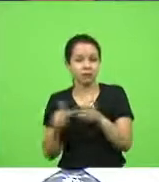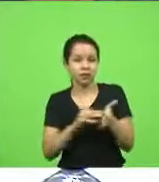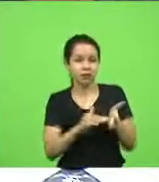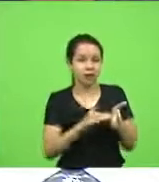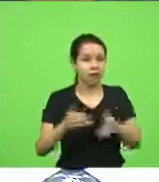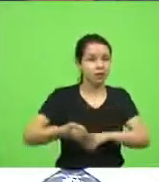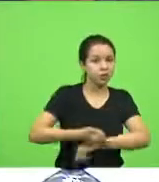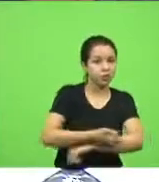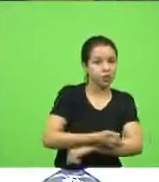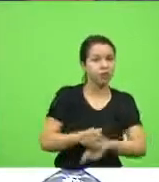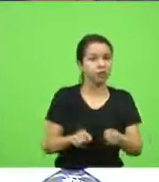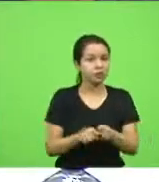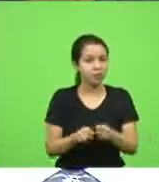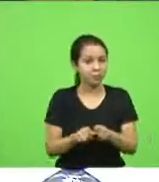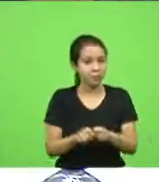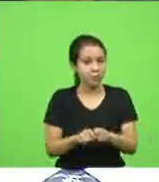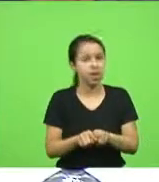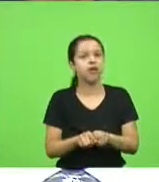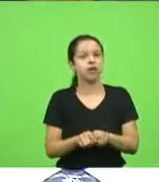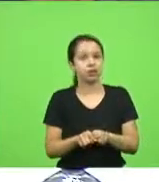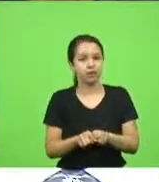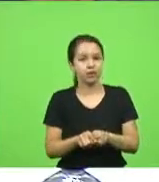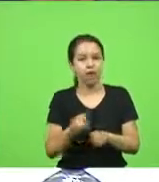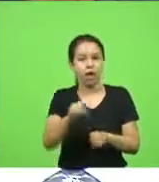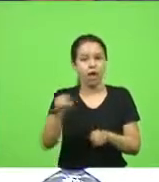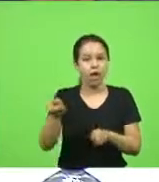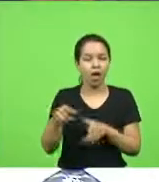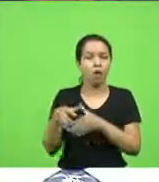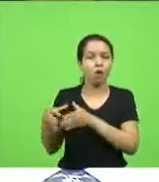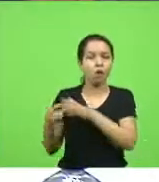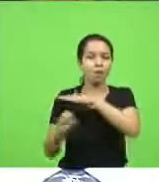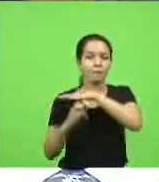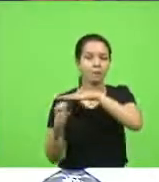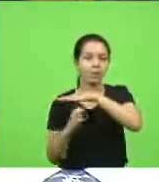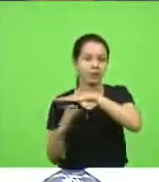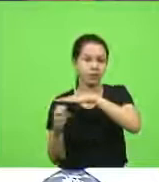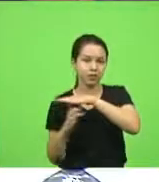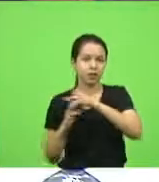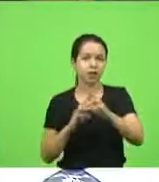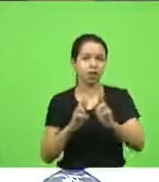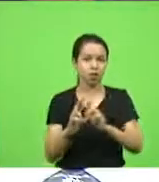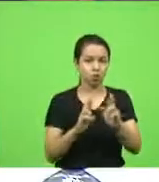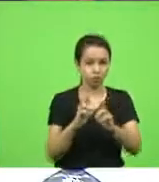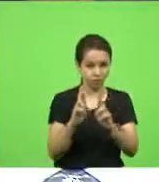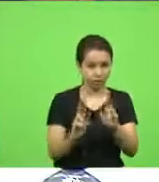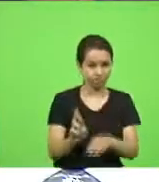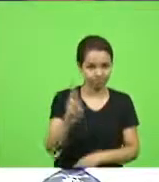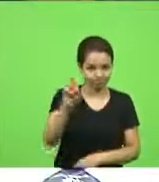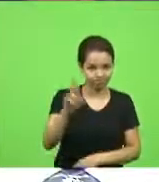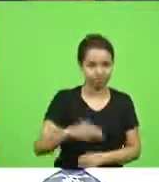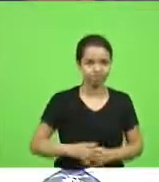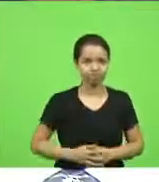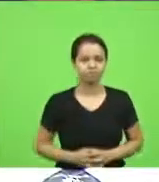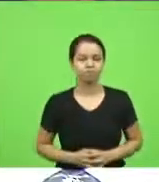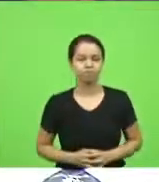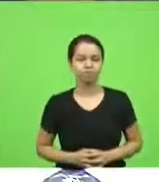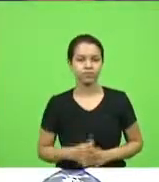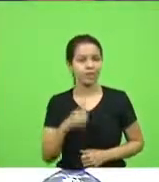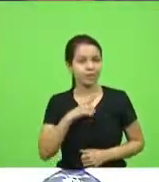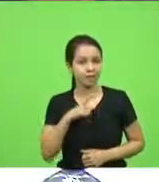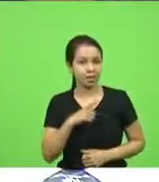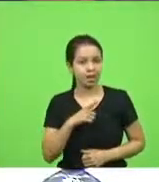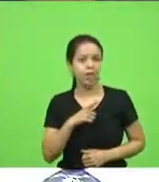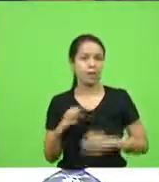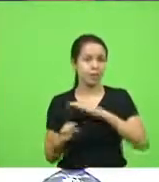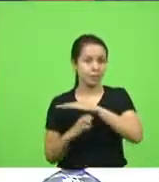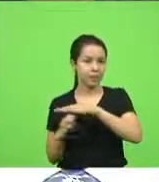ação com as concessionárias, no qual nas rodovias federais nós temos empresas que cobram